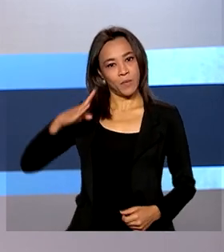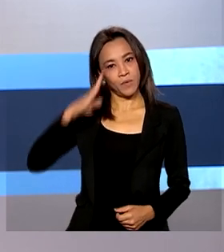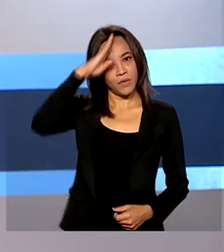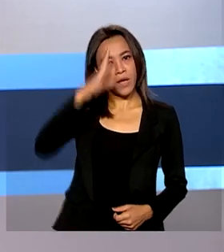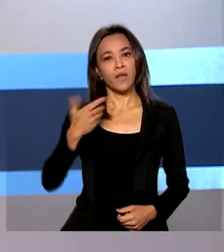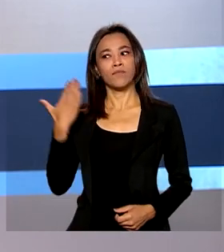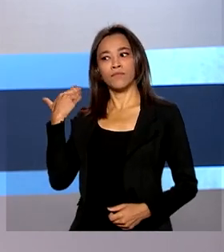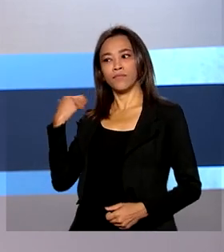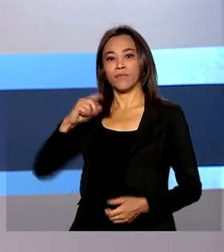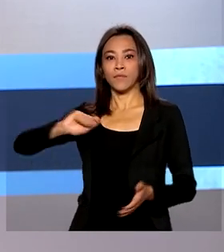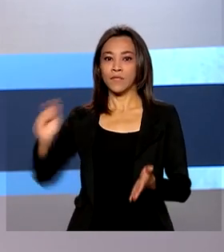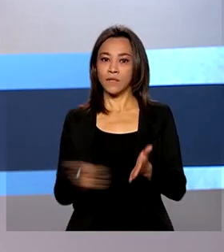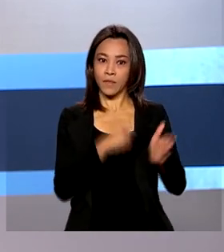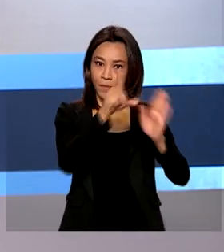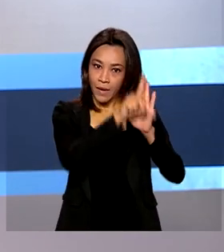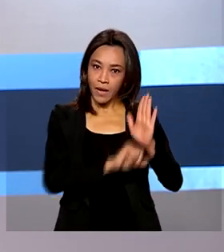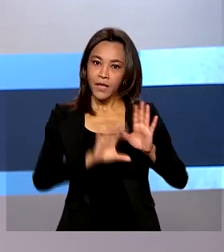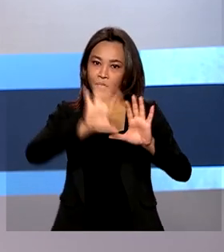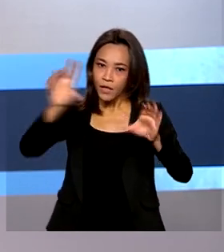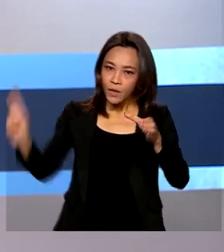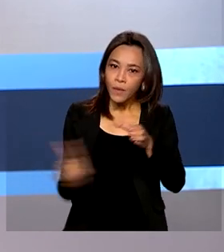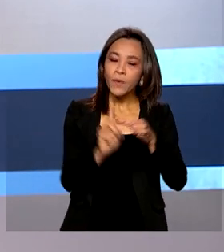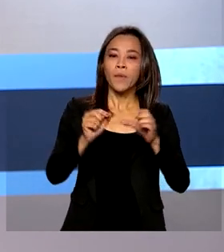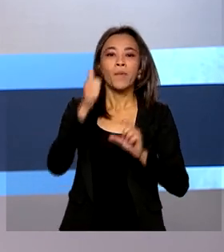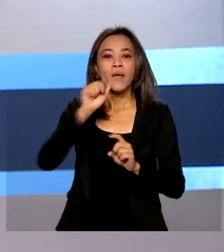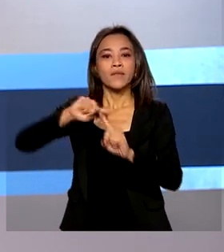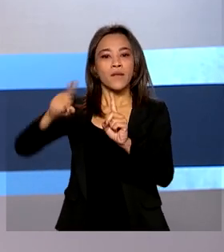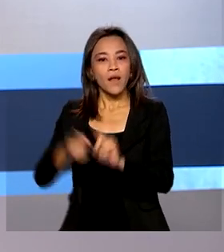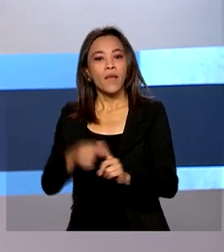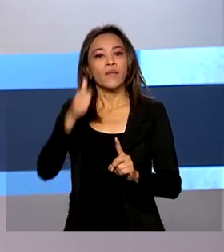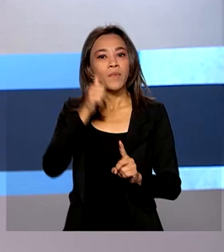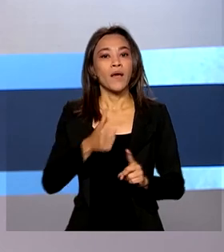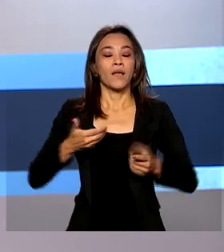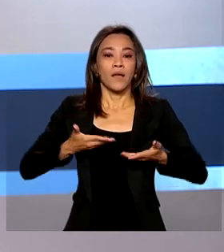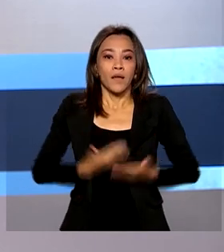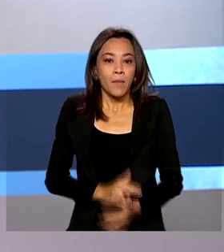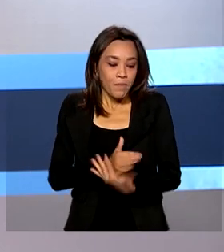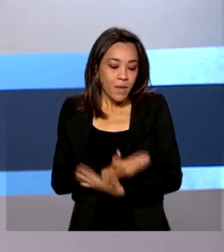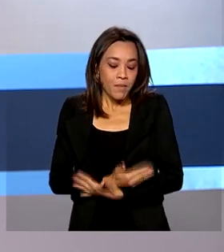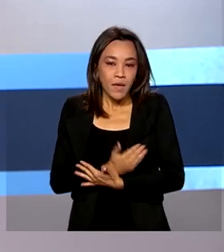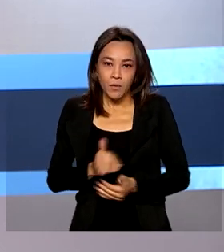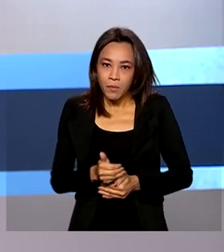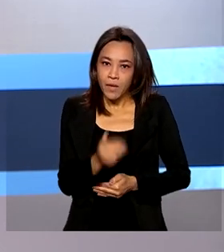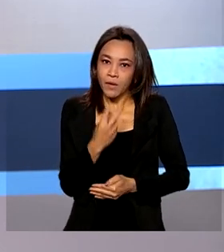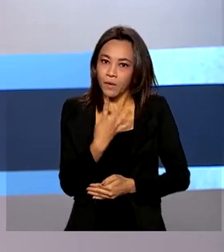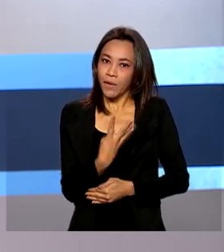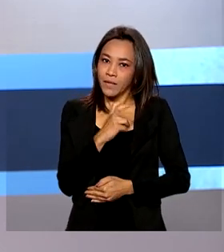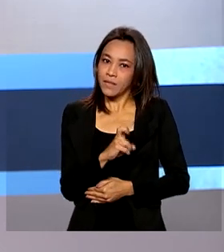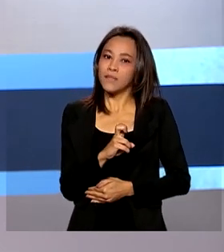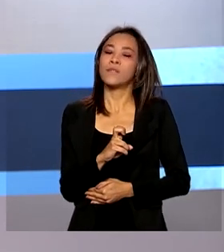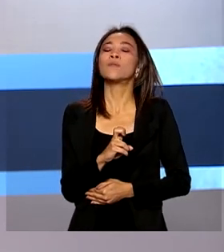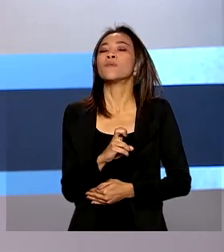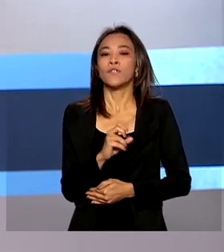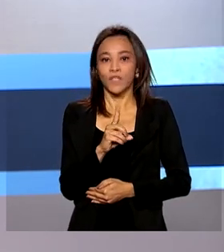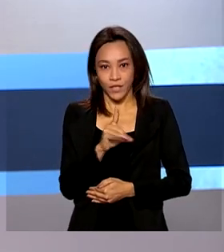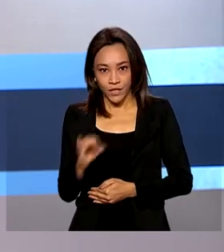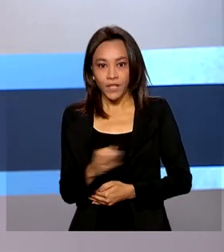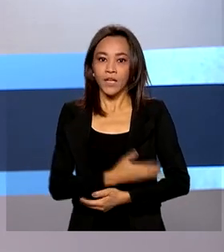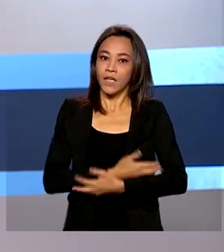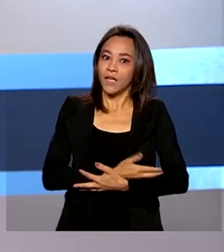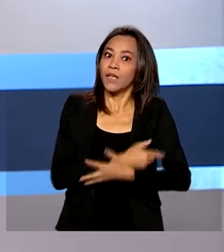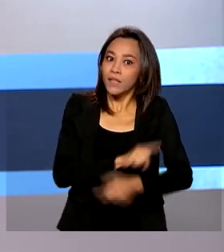sancionou lei que inclui grávidas, mulheres que tiveram bebê a menos de 45 dias e lactantes, com ou sem